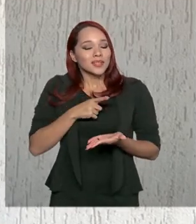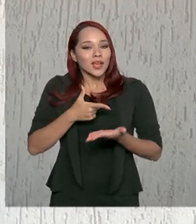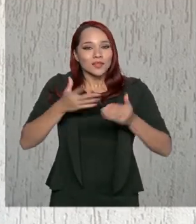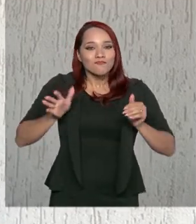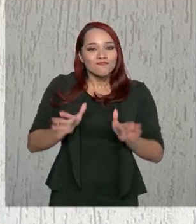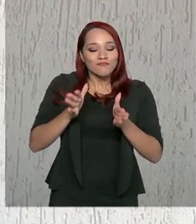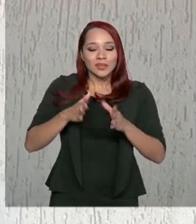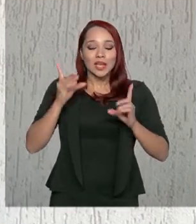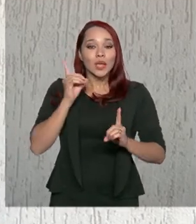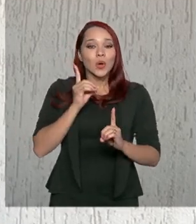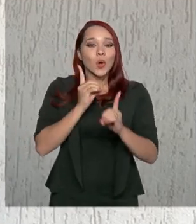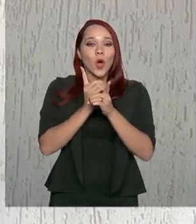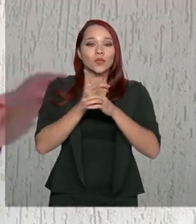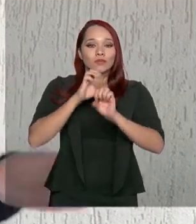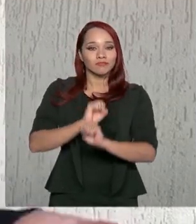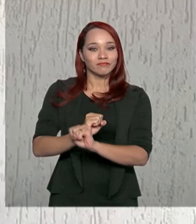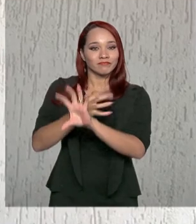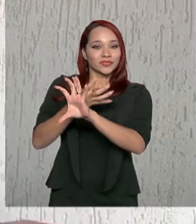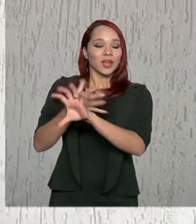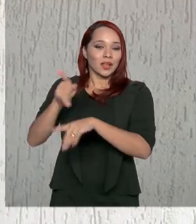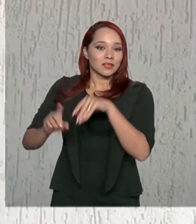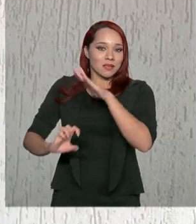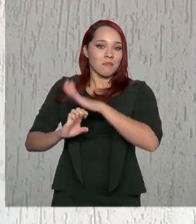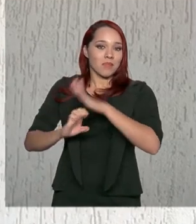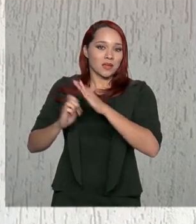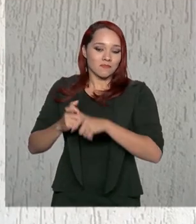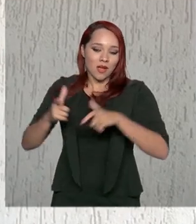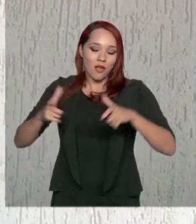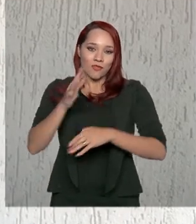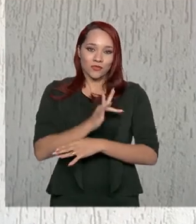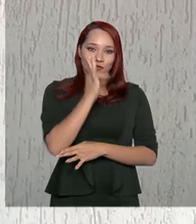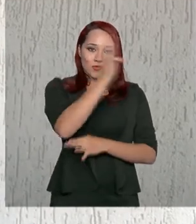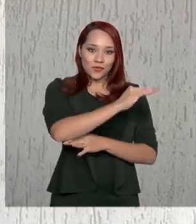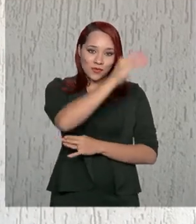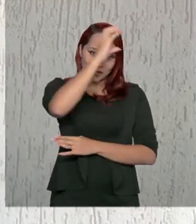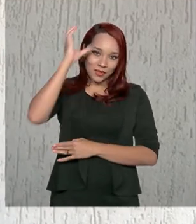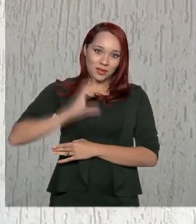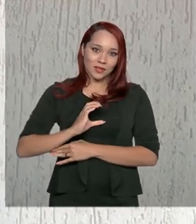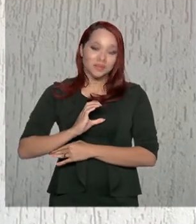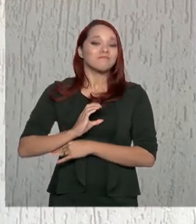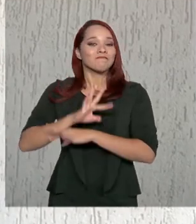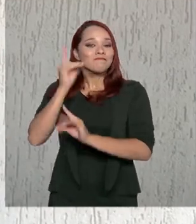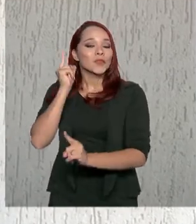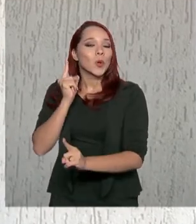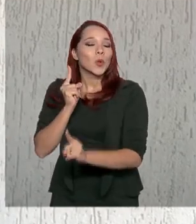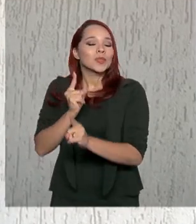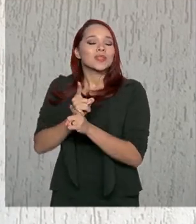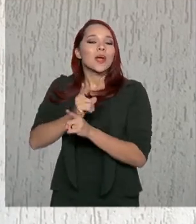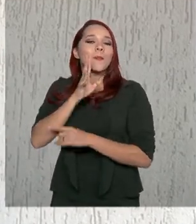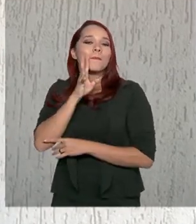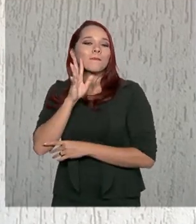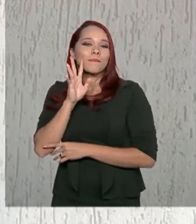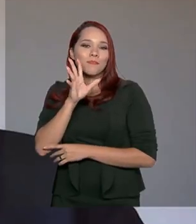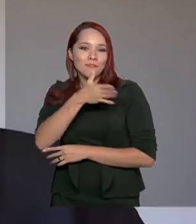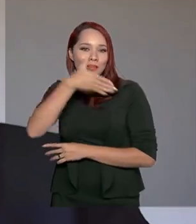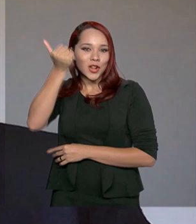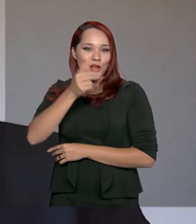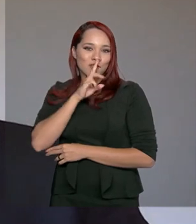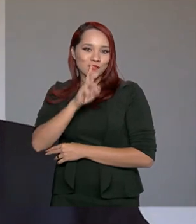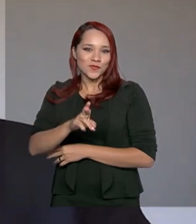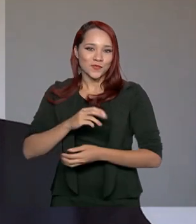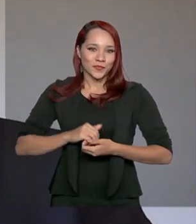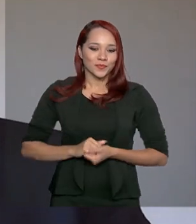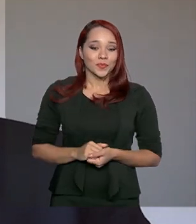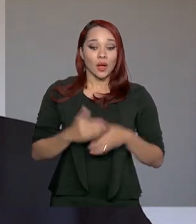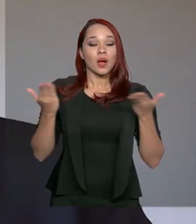encontros virtuais entre as startups e os futuros clientes. Para encontrar as melhores saídas. A gente